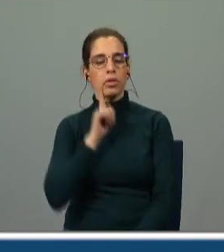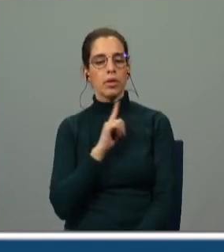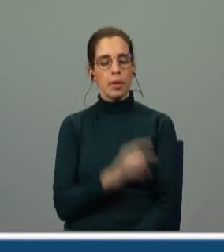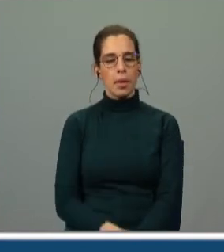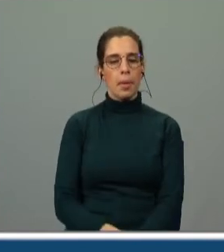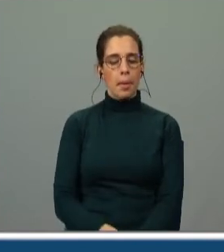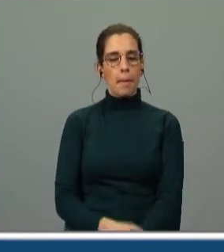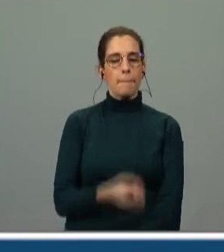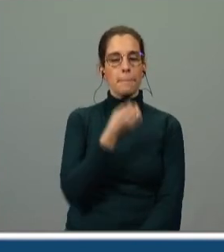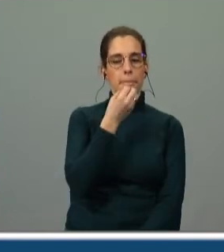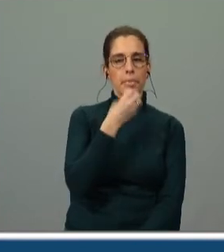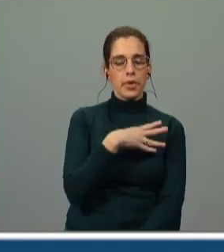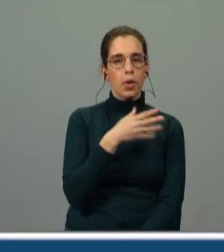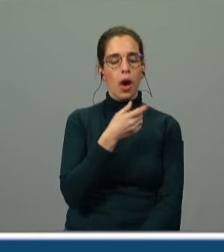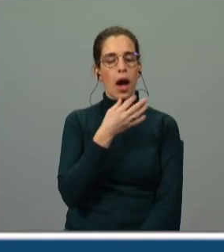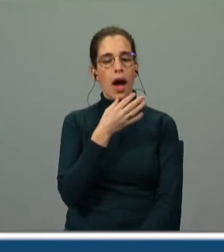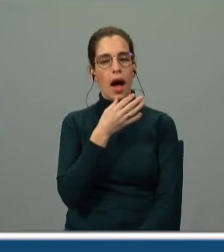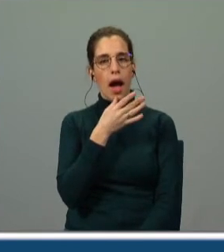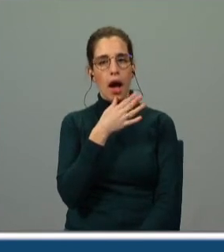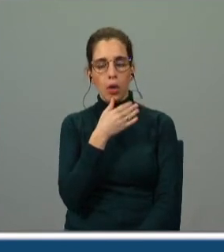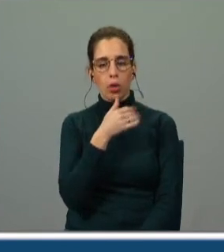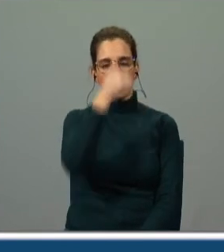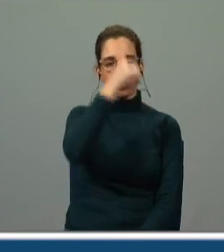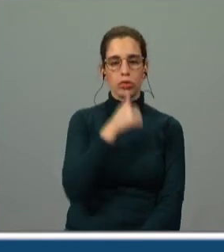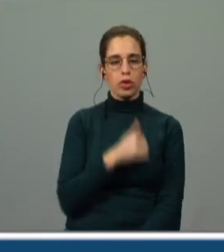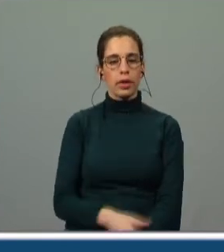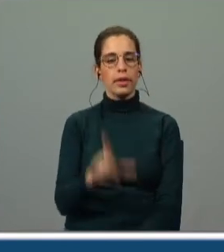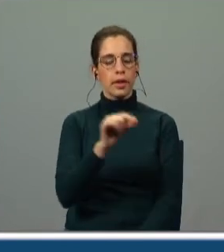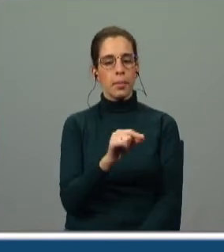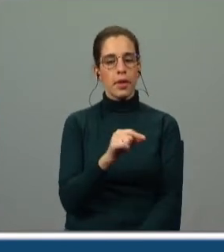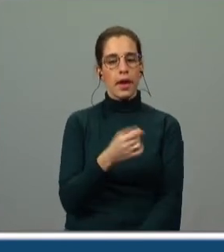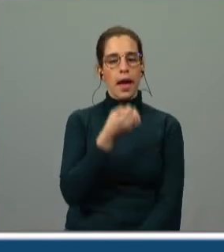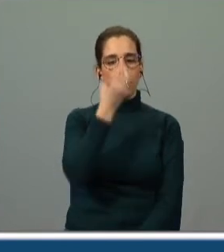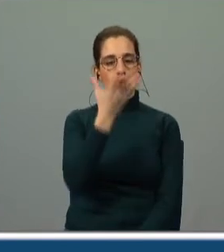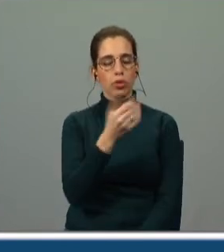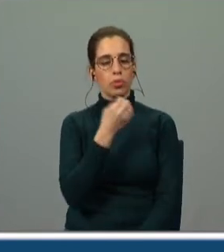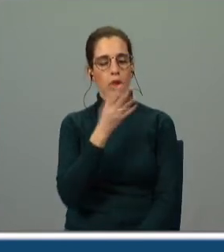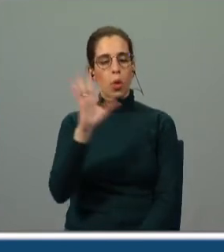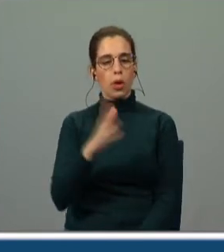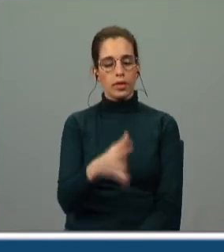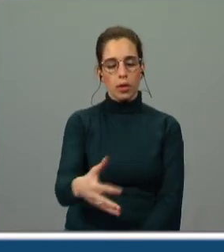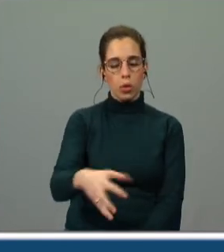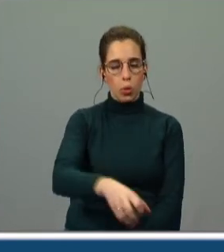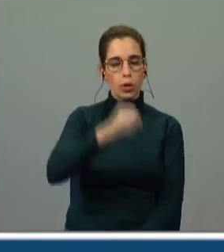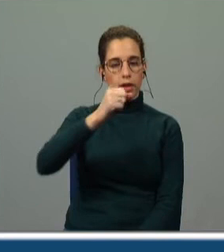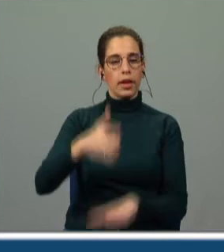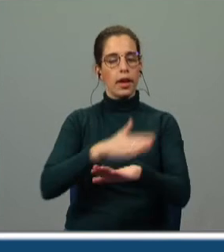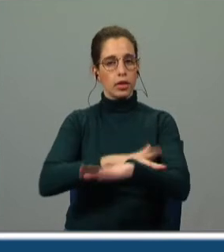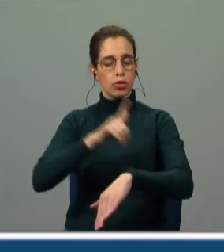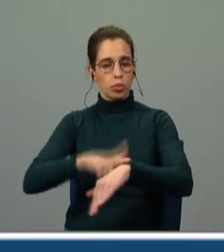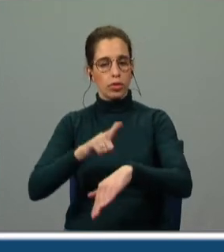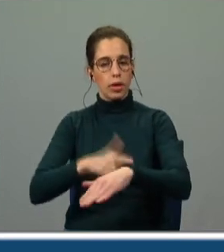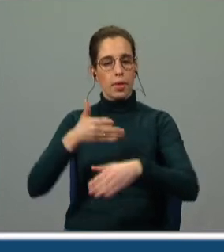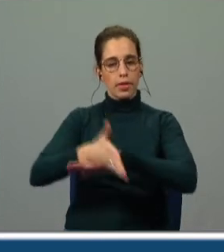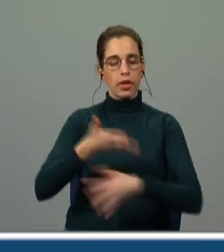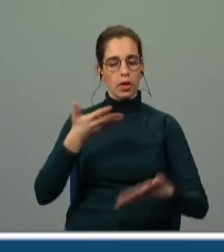rosado mal perdeu a vida também as flores campestres perdem o vício e a cor quando são colhidas antes de desabruxarem através